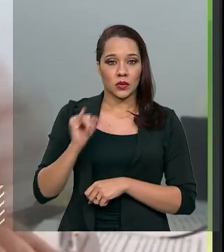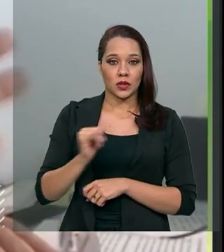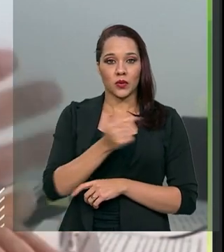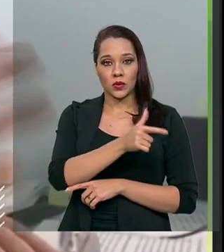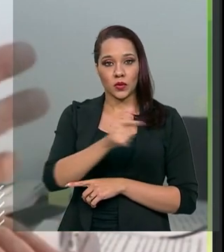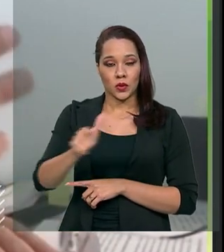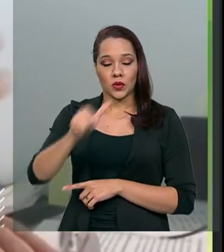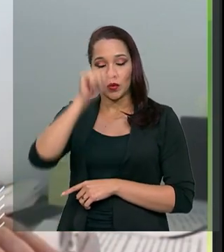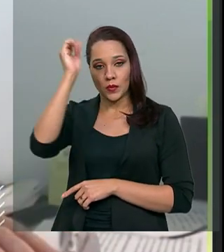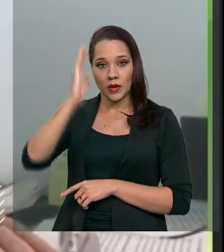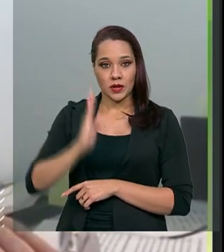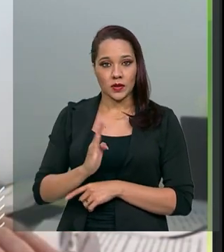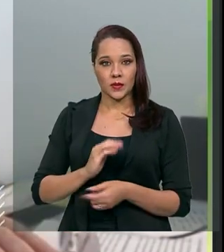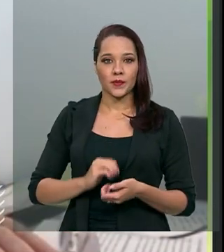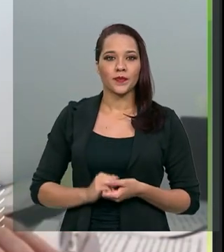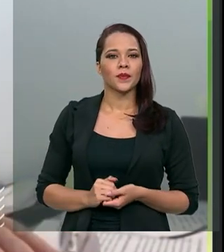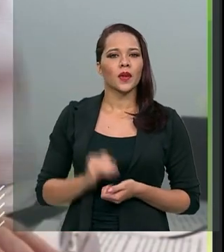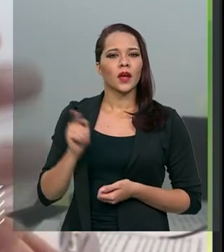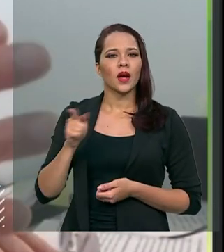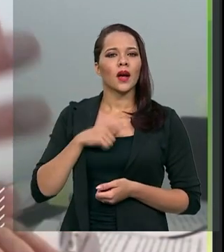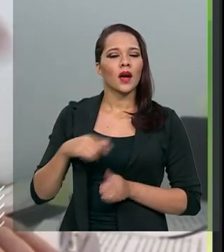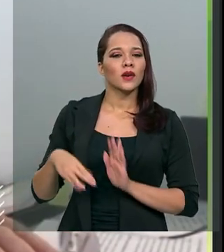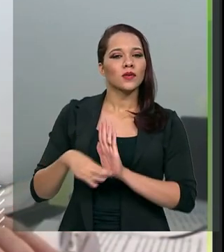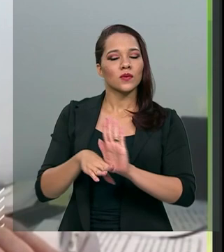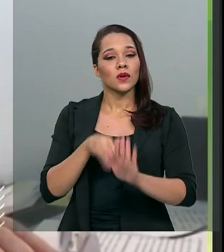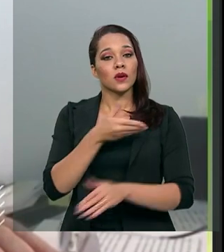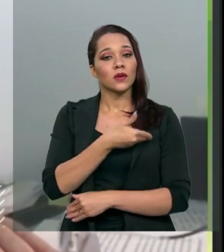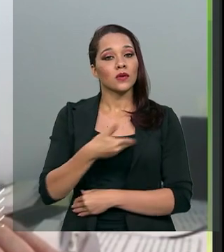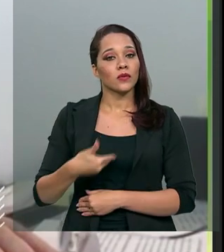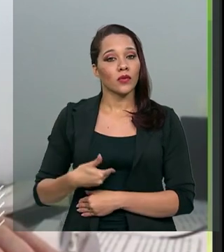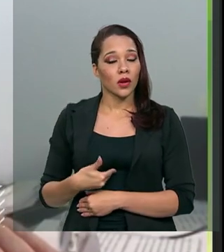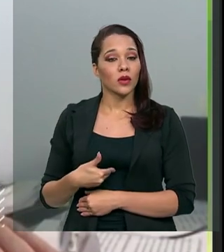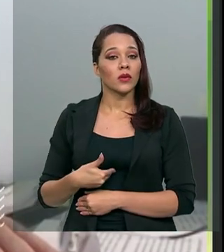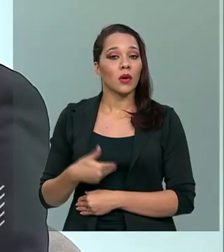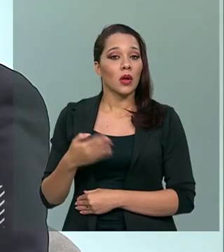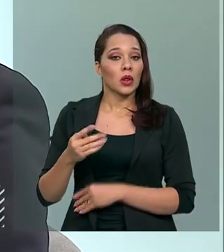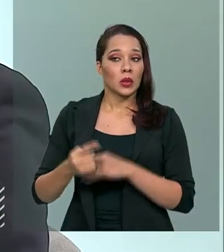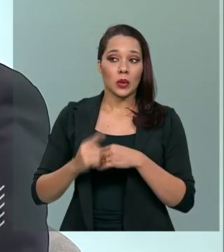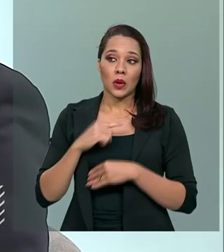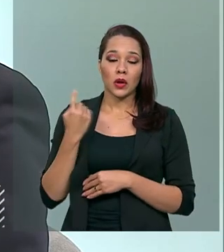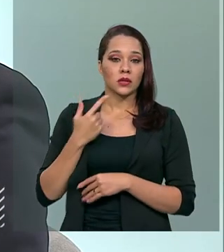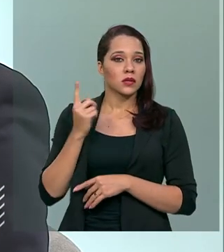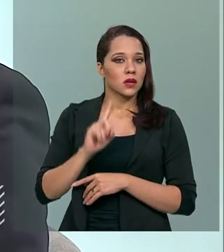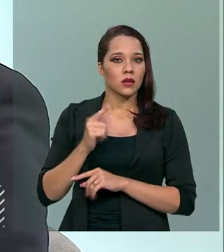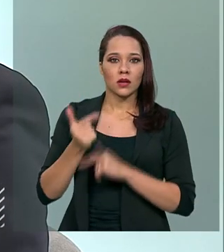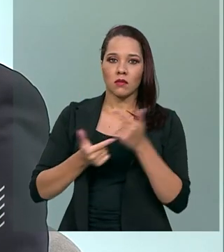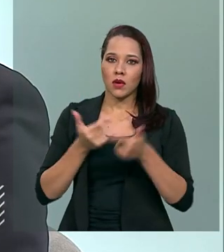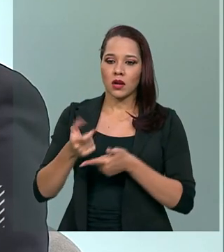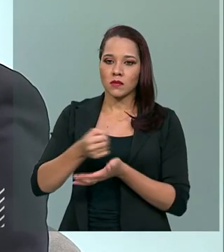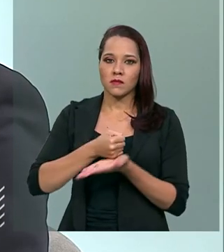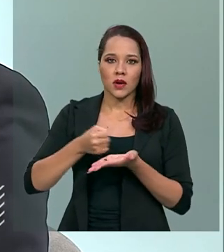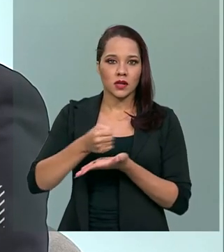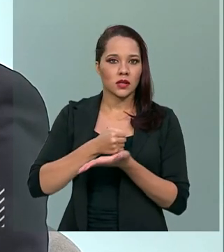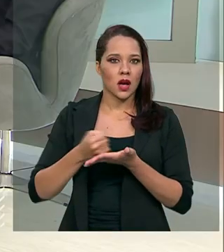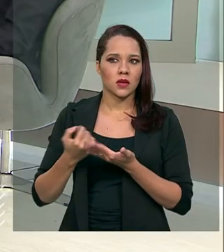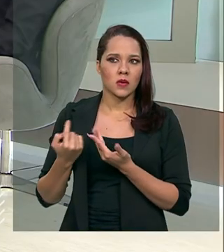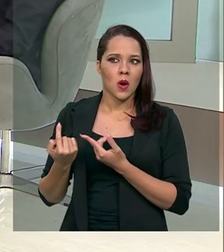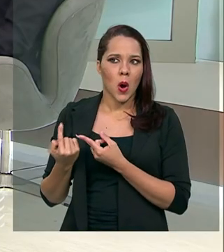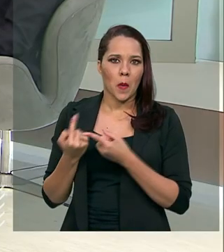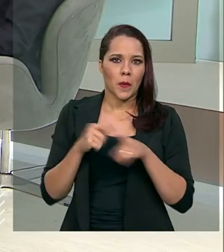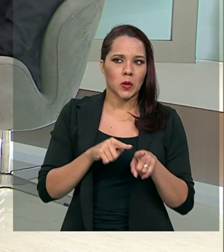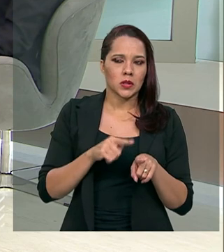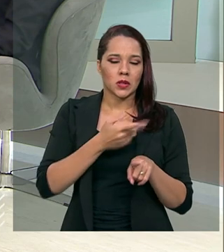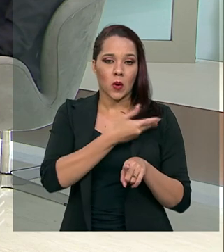brasileiros, a ajudar o governo. Nós não trabalhamos em cima de oposição a